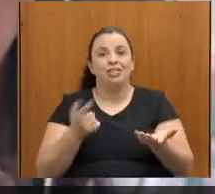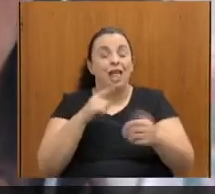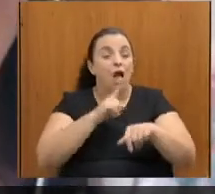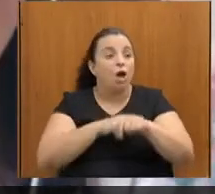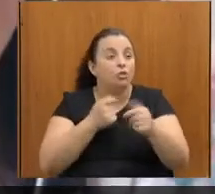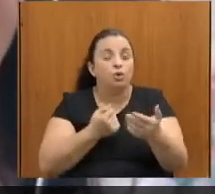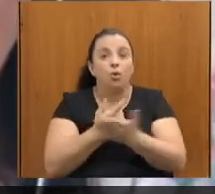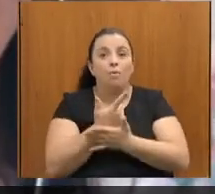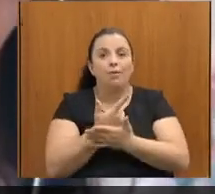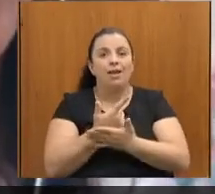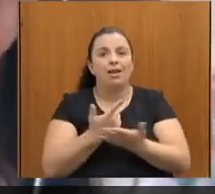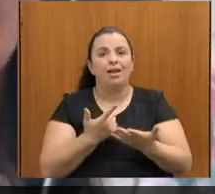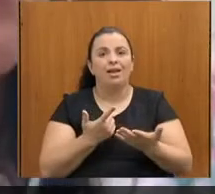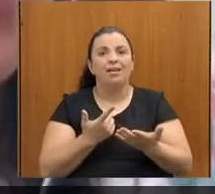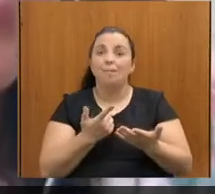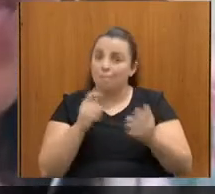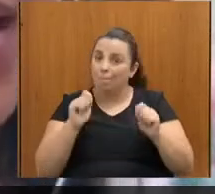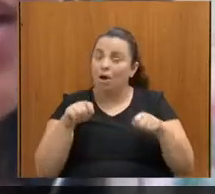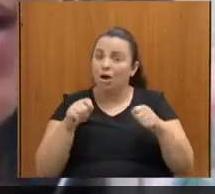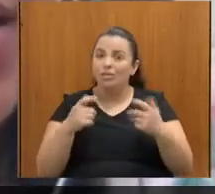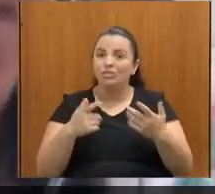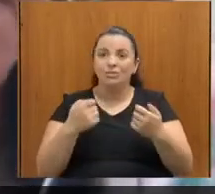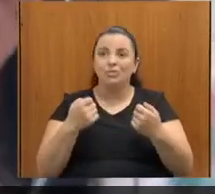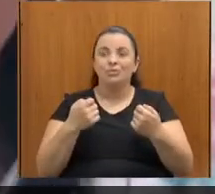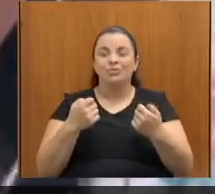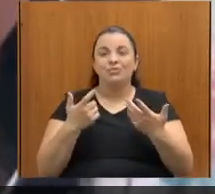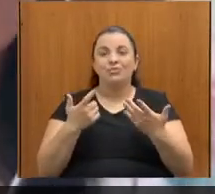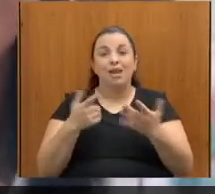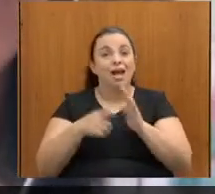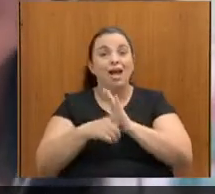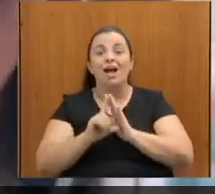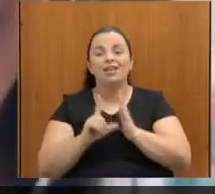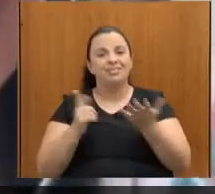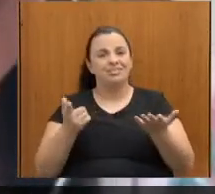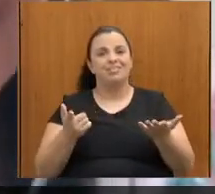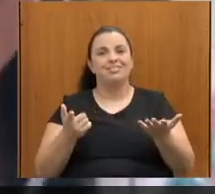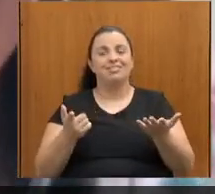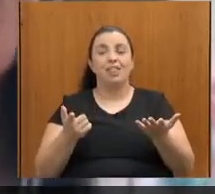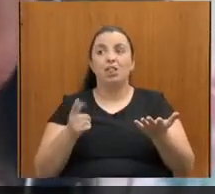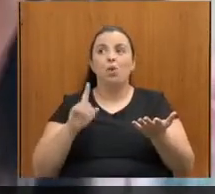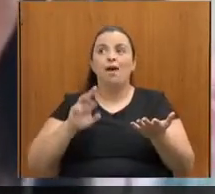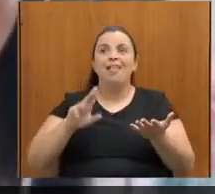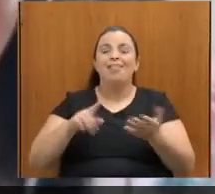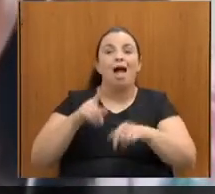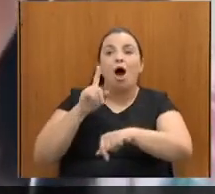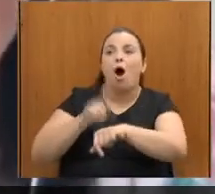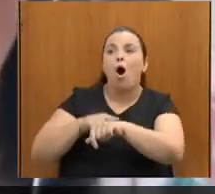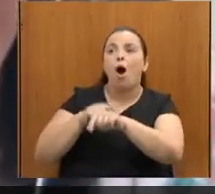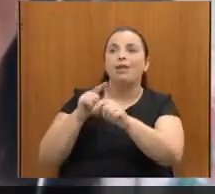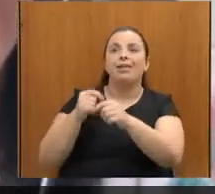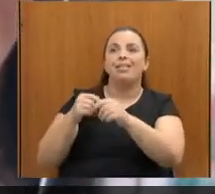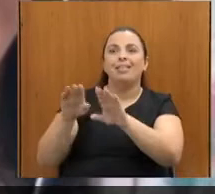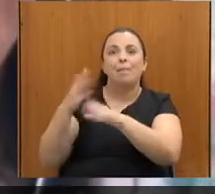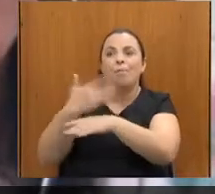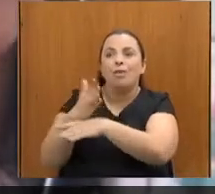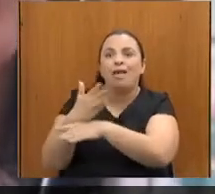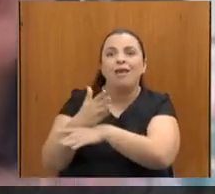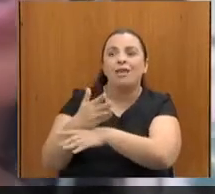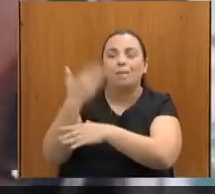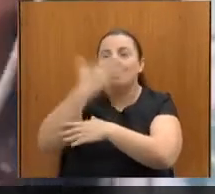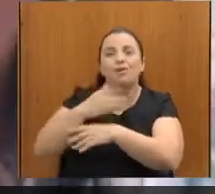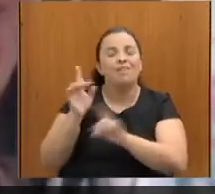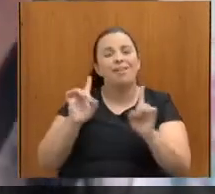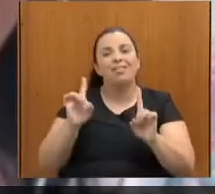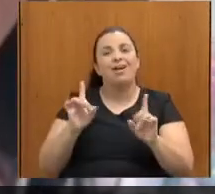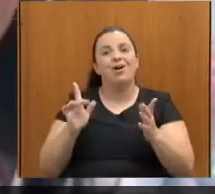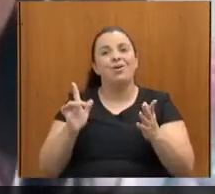aí, professor Wendel, uma pessoa que tem, por exemplo, a carteirinha da doença rara, dos portadores de doença rara, ela vai aprovar ali